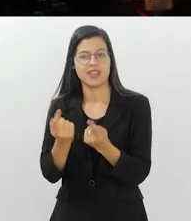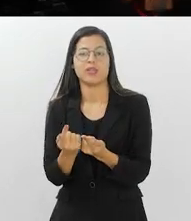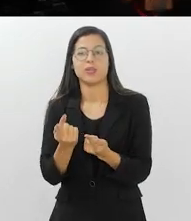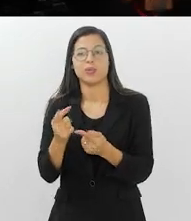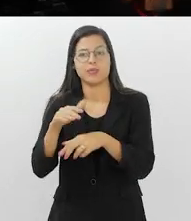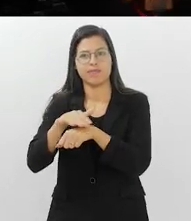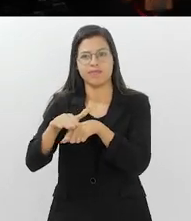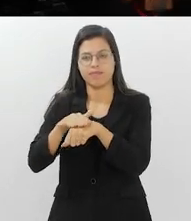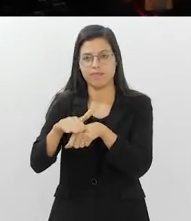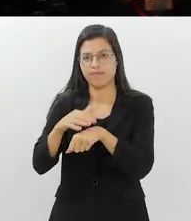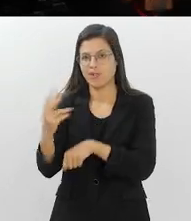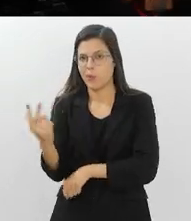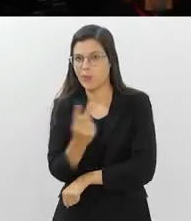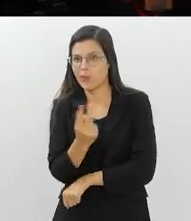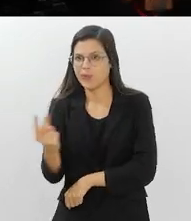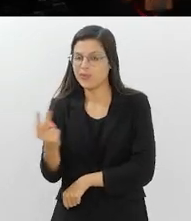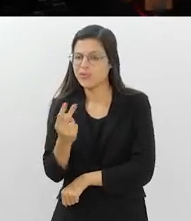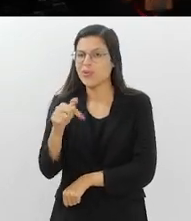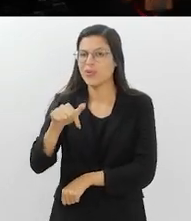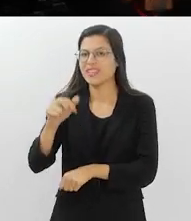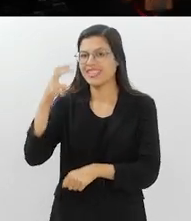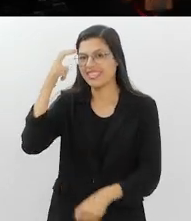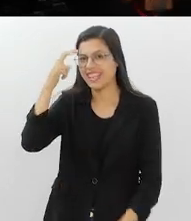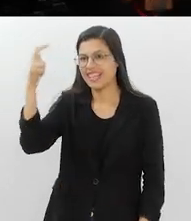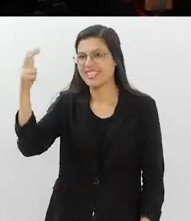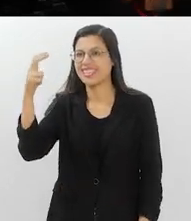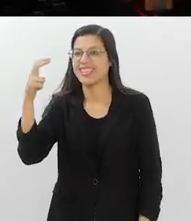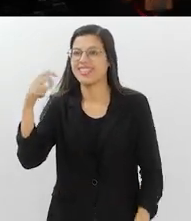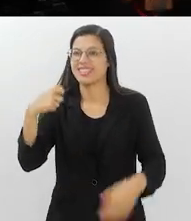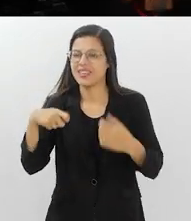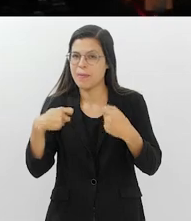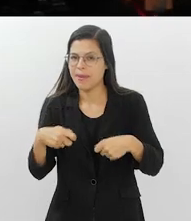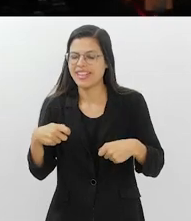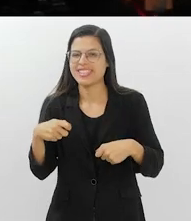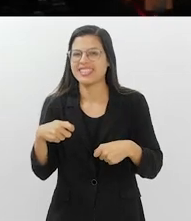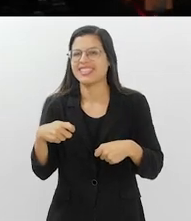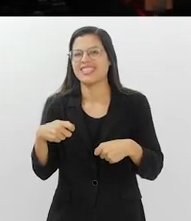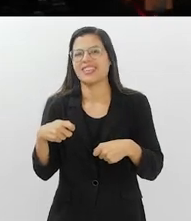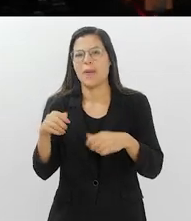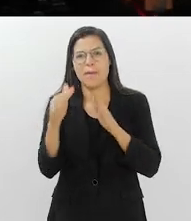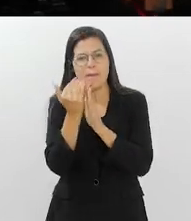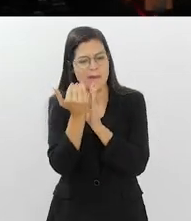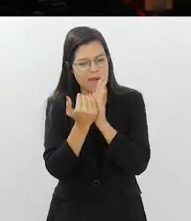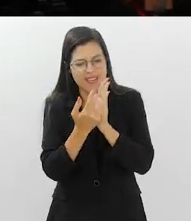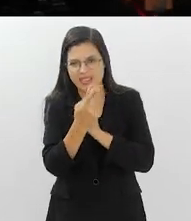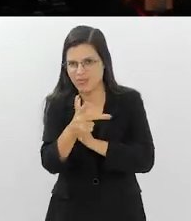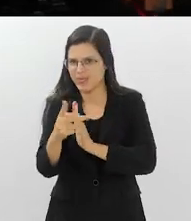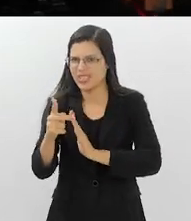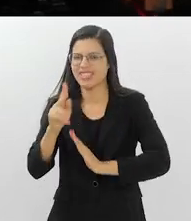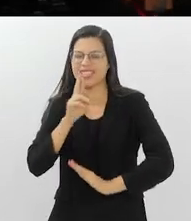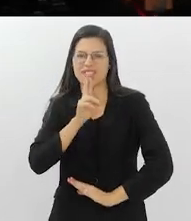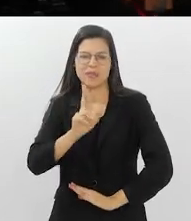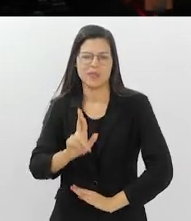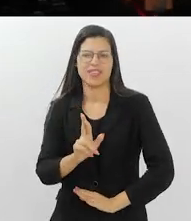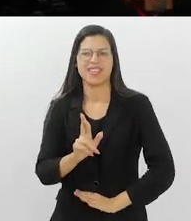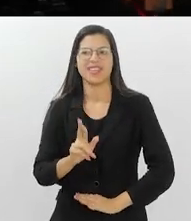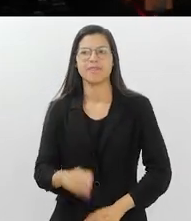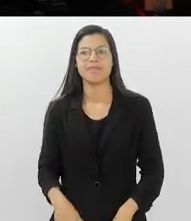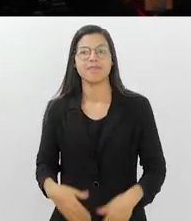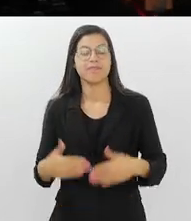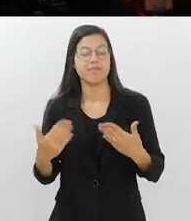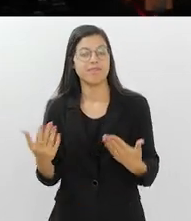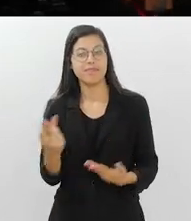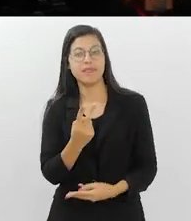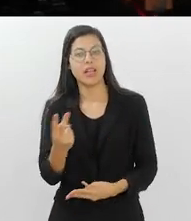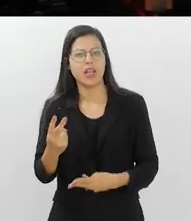com dois entrevistados ricos dessa forma, nós não podemos perder um segundo o programa integralmente de vocês. Rafael e Sara, diante